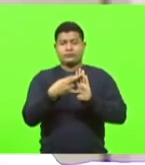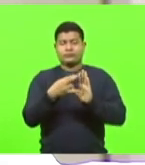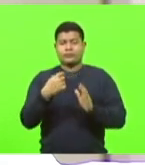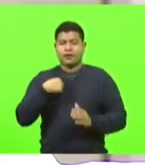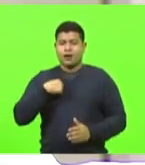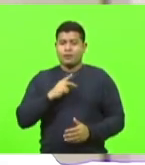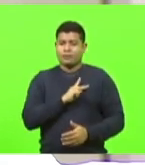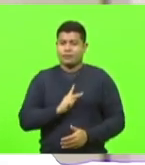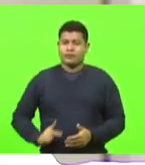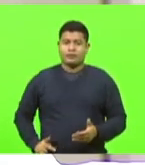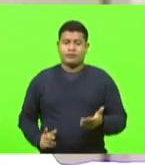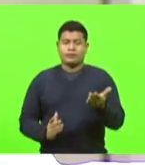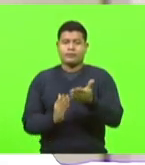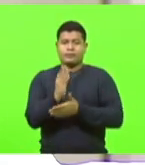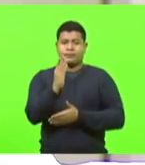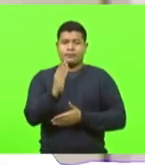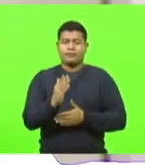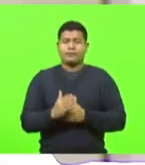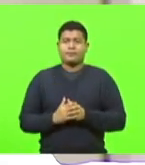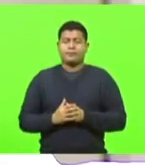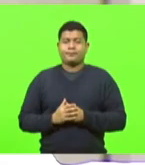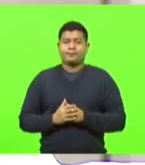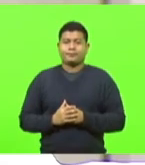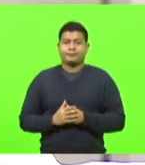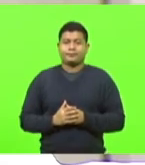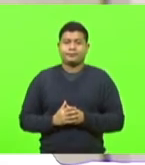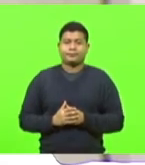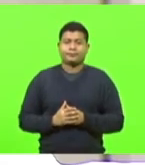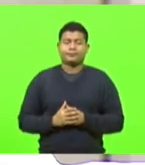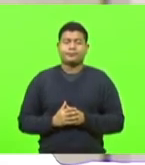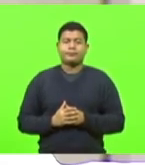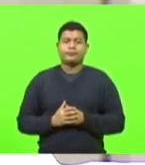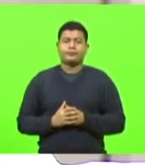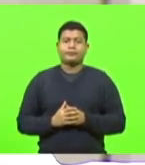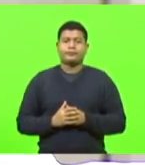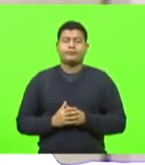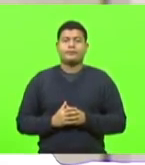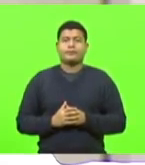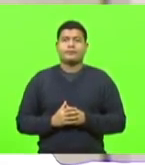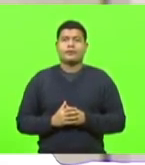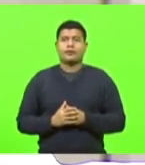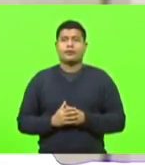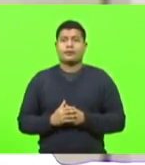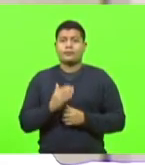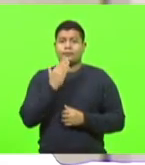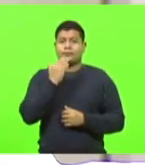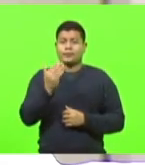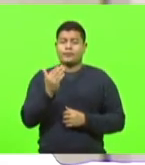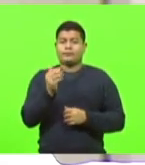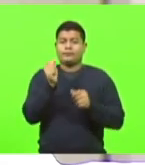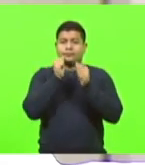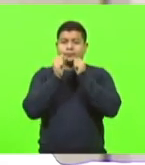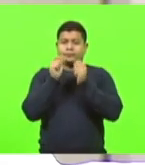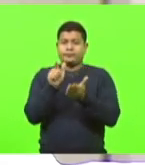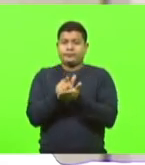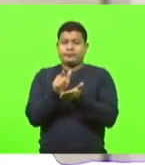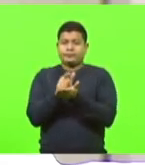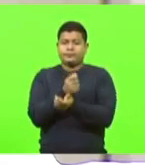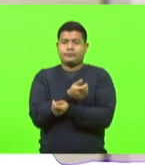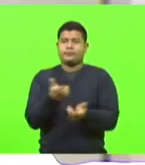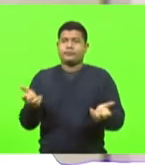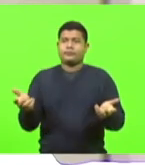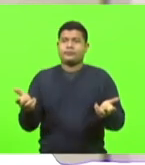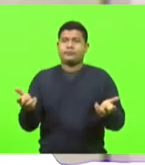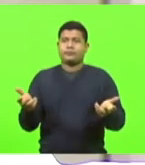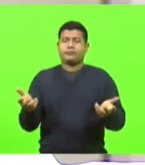todas as três atas por aprovadas, eu solicito a senhoria que proceda à distribuição